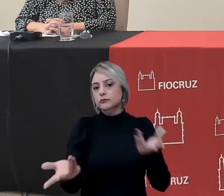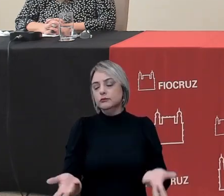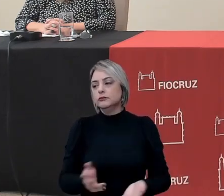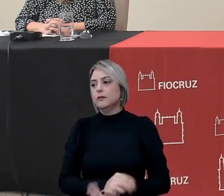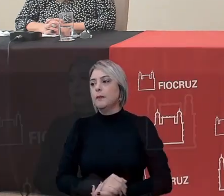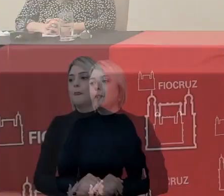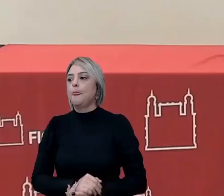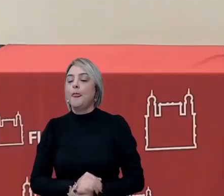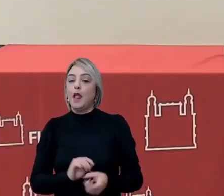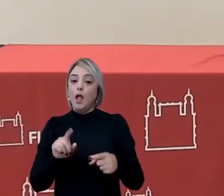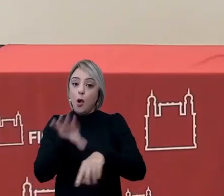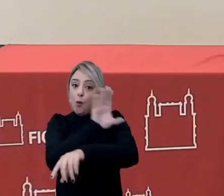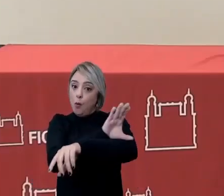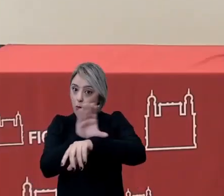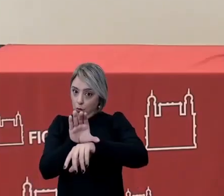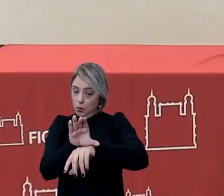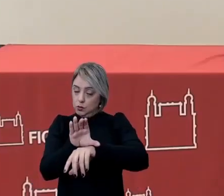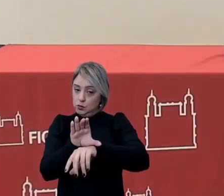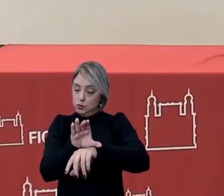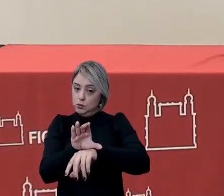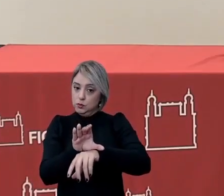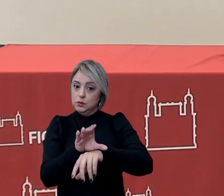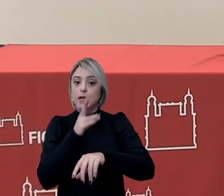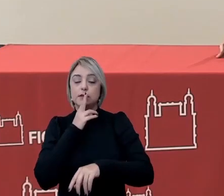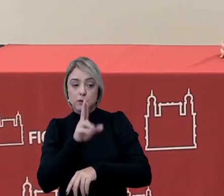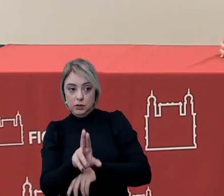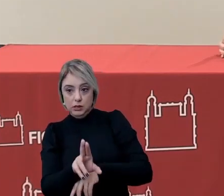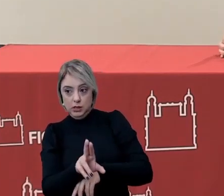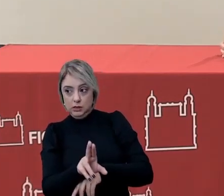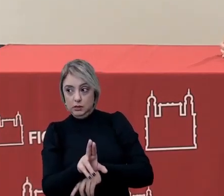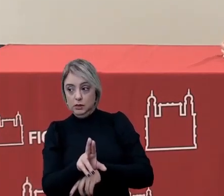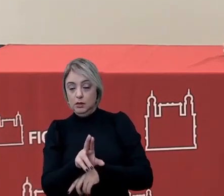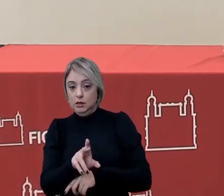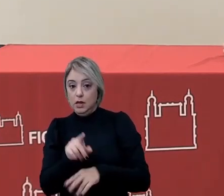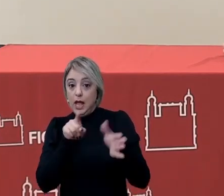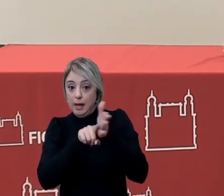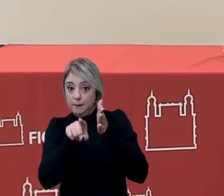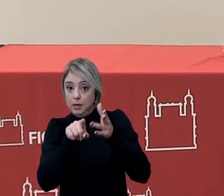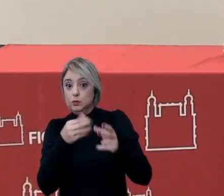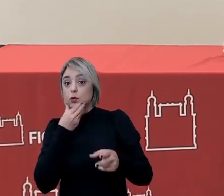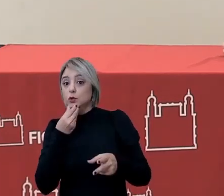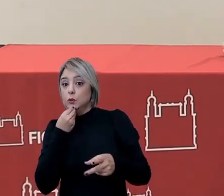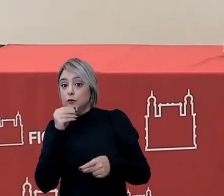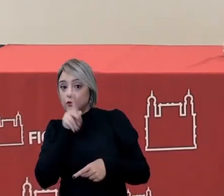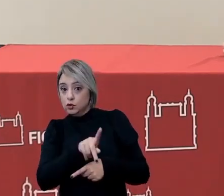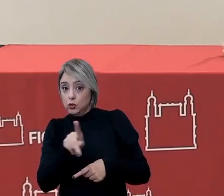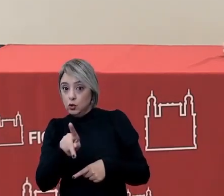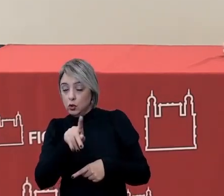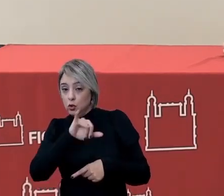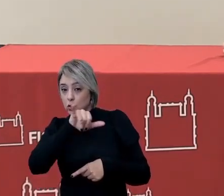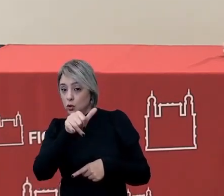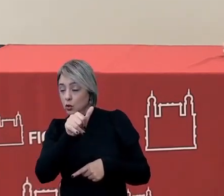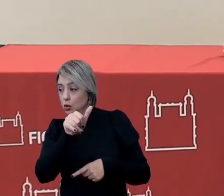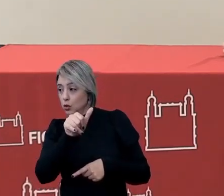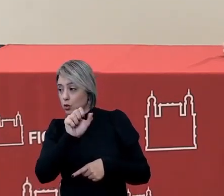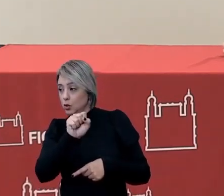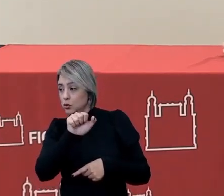então assim o curso respondendo aqui a pergunta do professor José